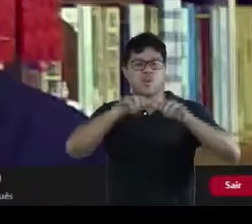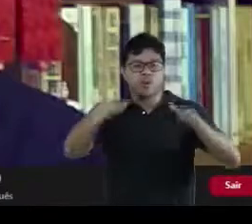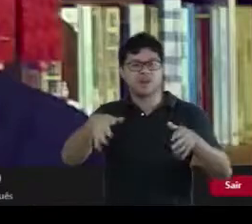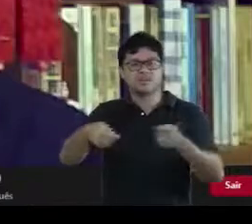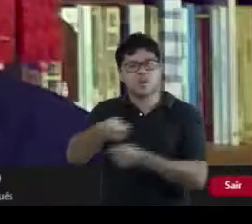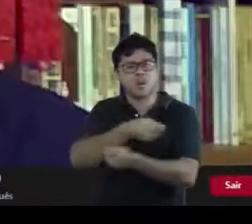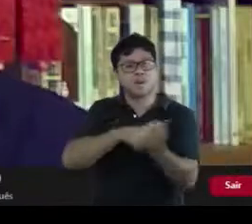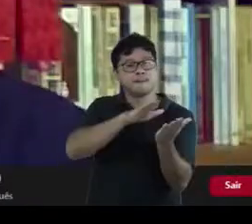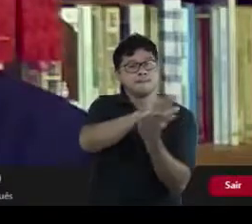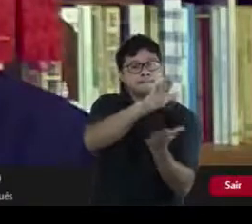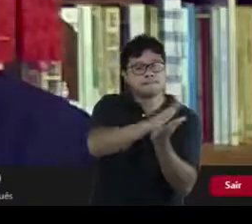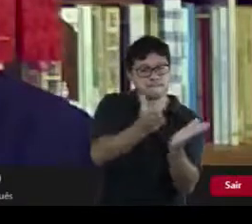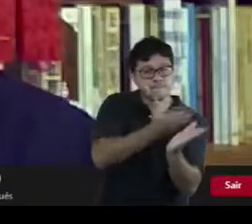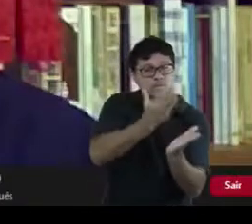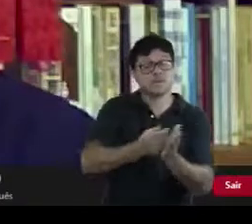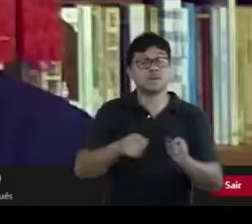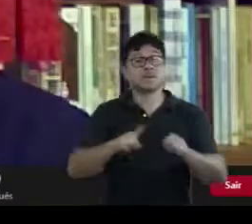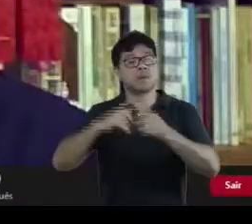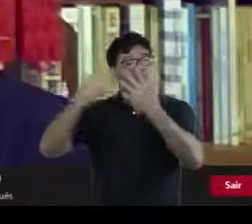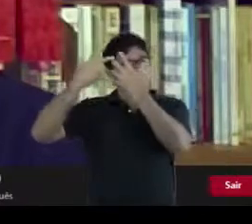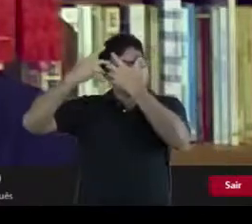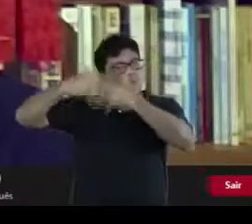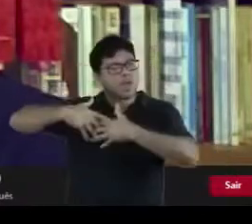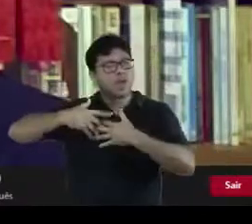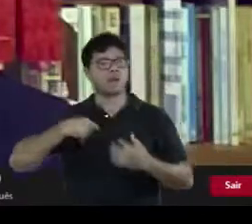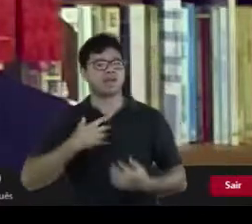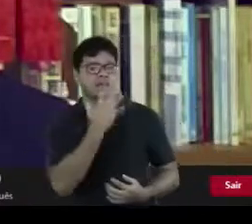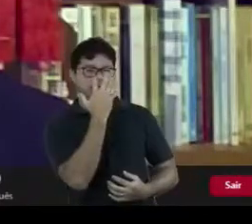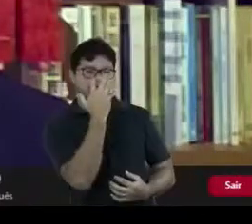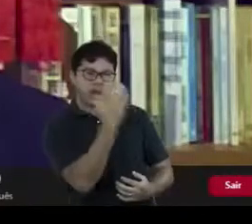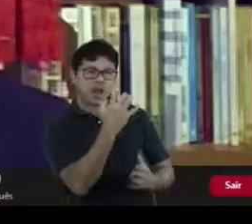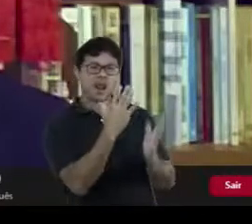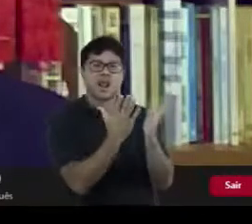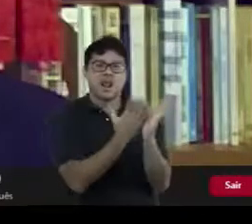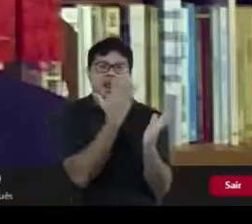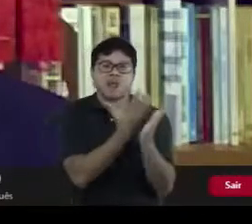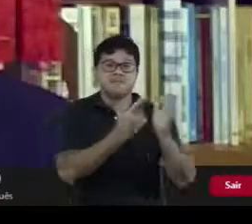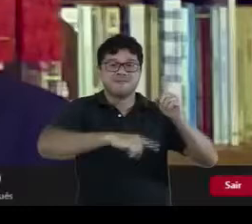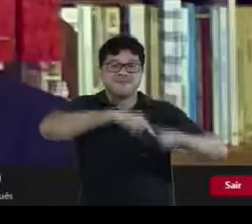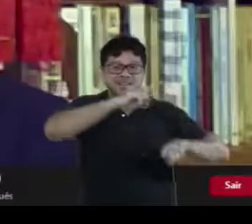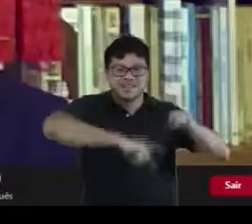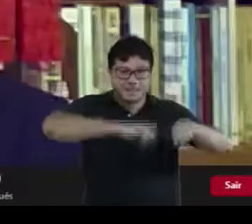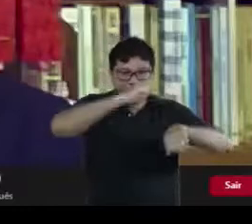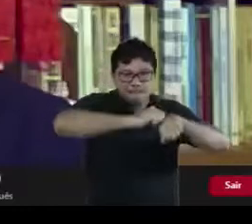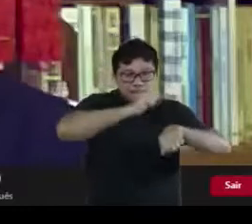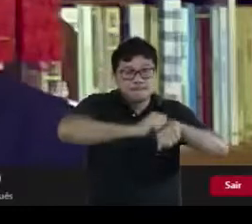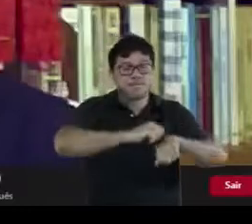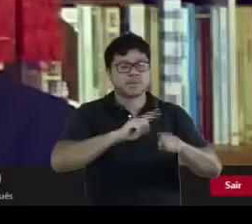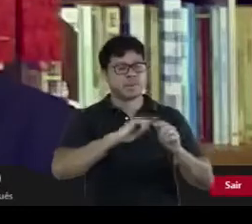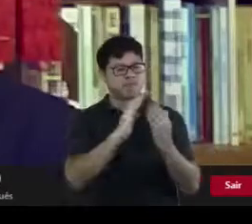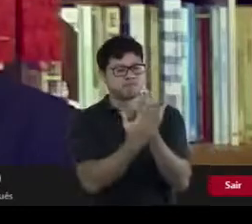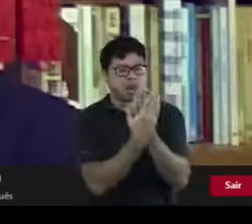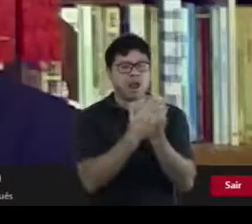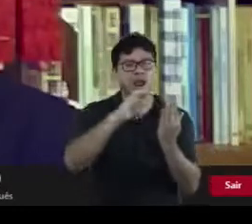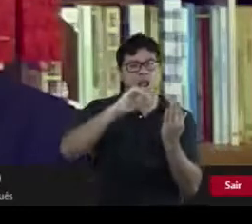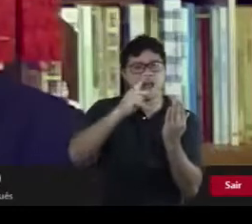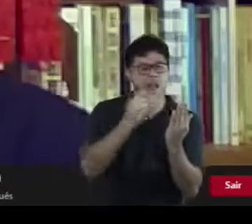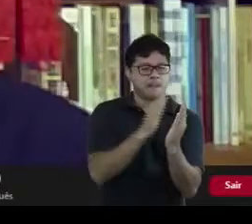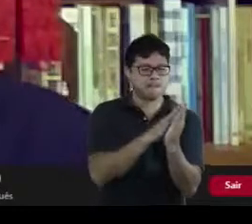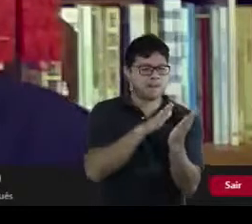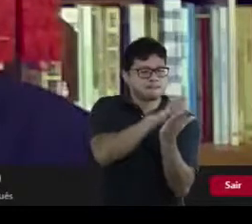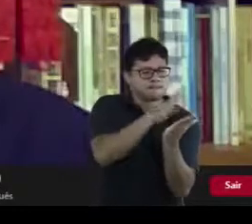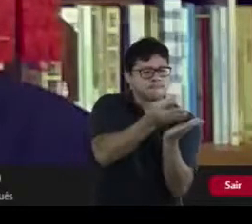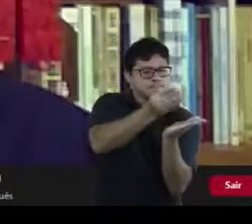impressos, refletir sobre o fetiche material do livro, que se estende sobre suas capas e encadernações,